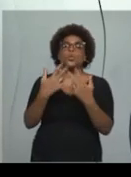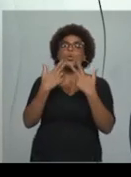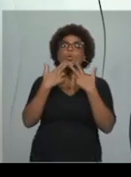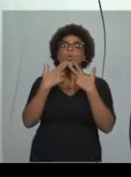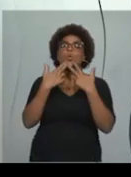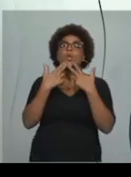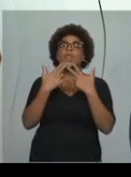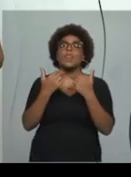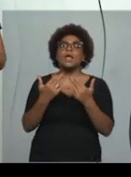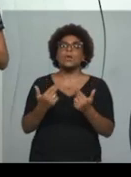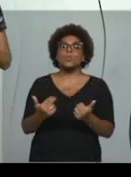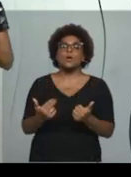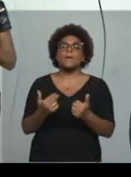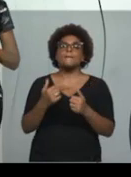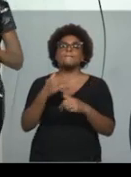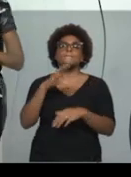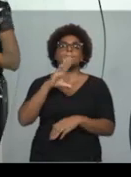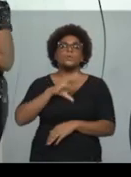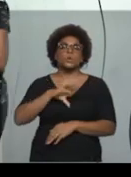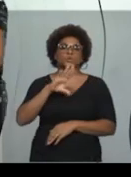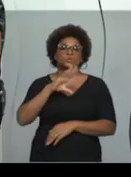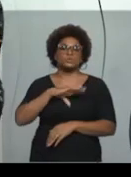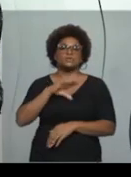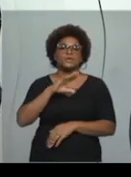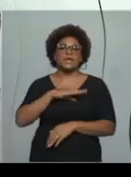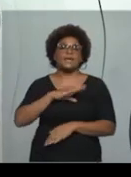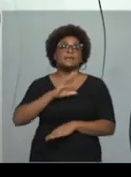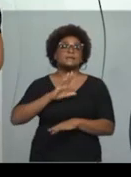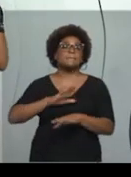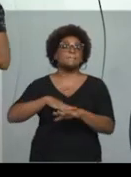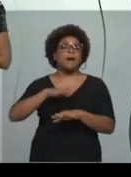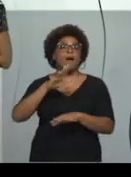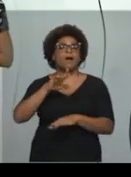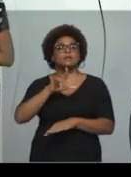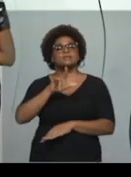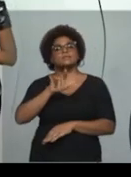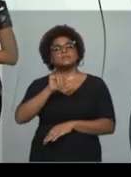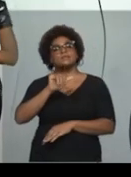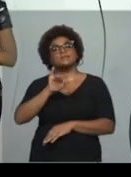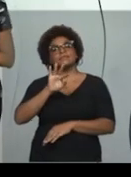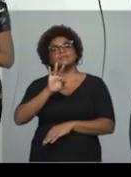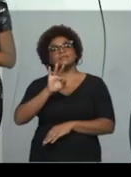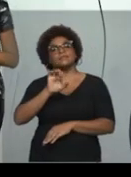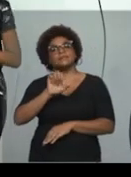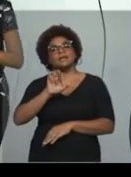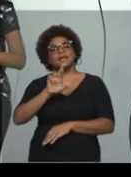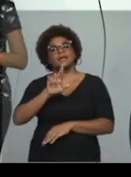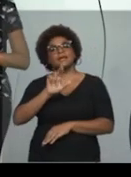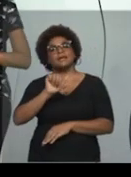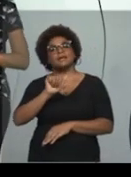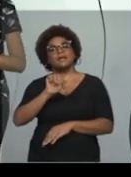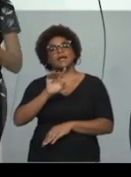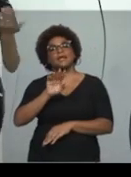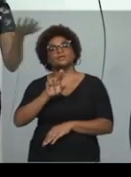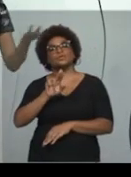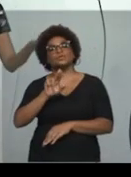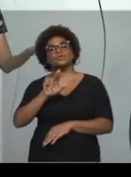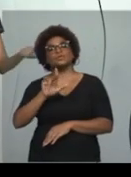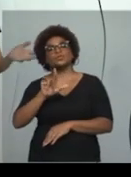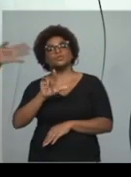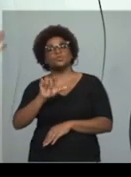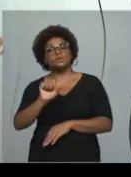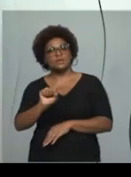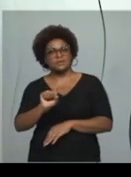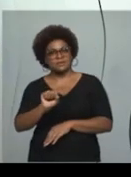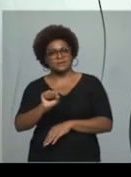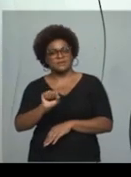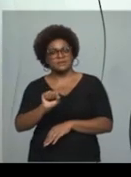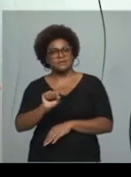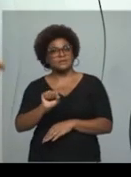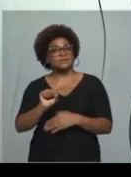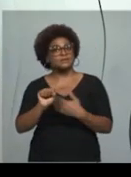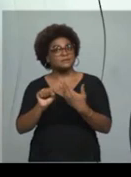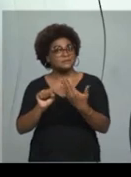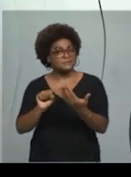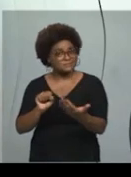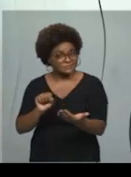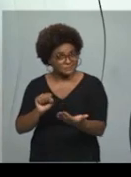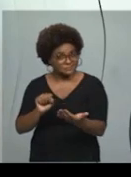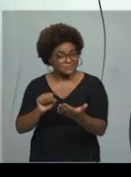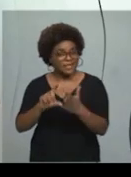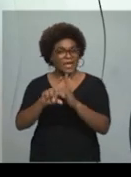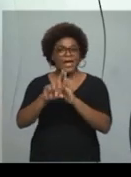literaturas, tá? E a redação. Isso vai acontecer, tem acontecido, né?